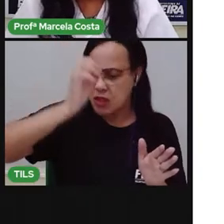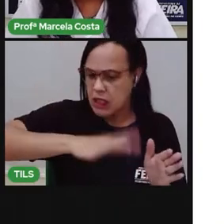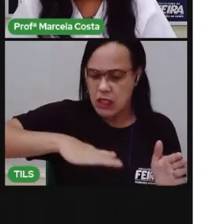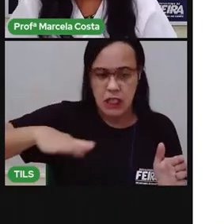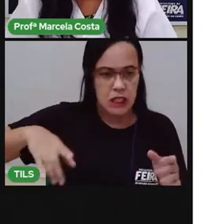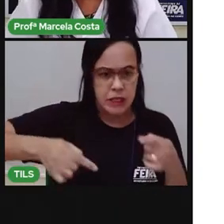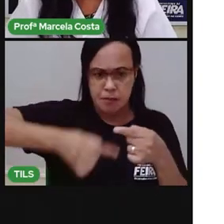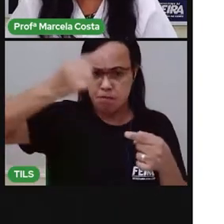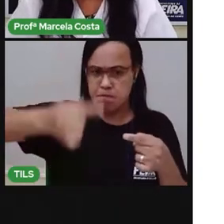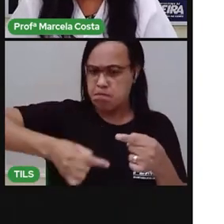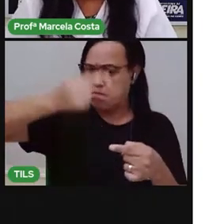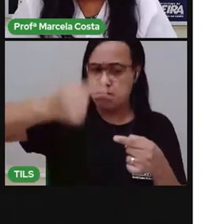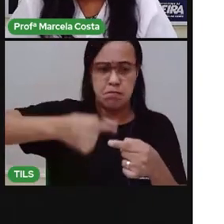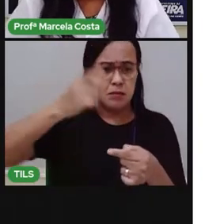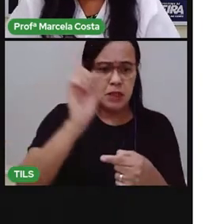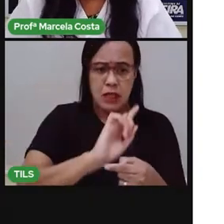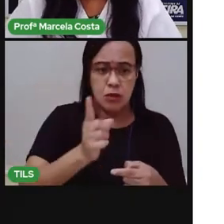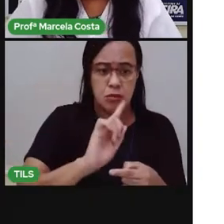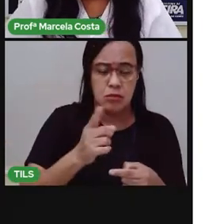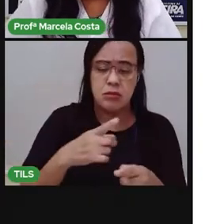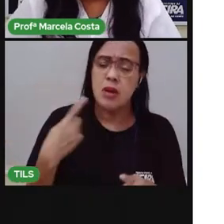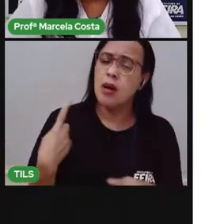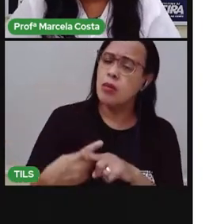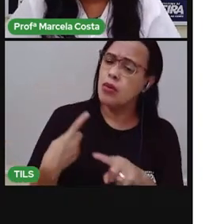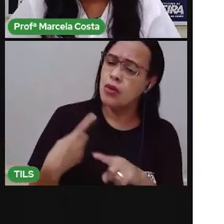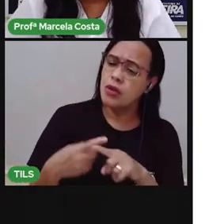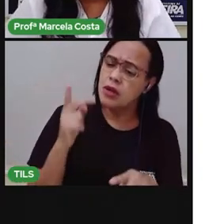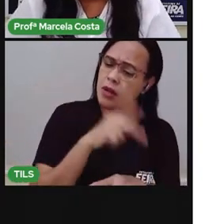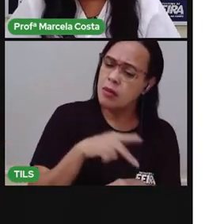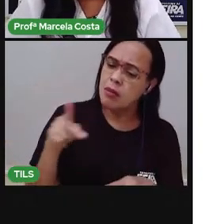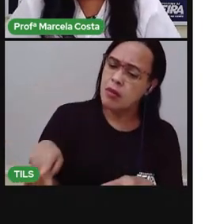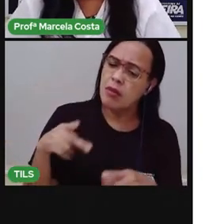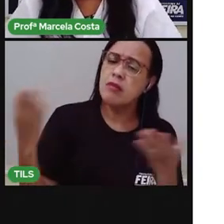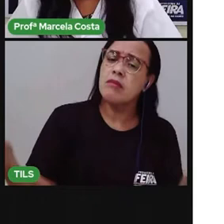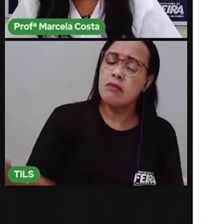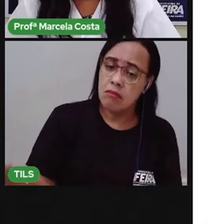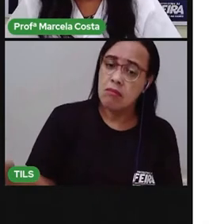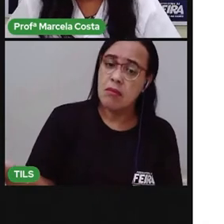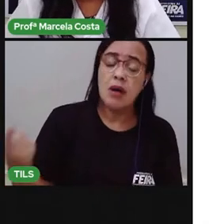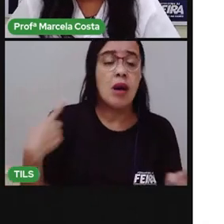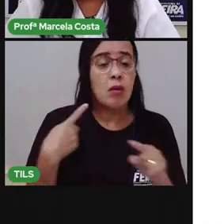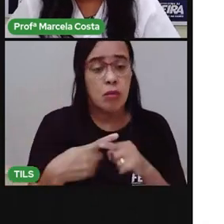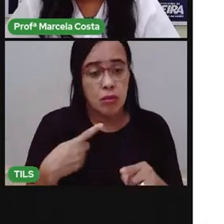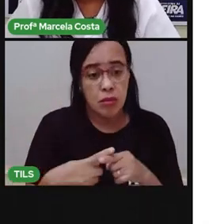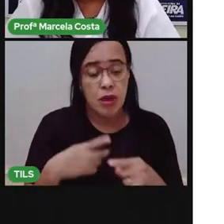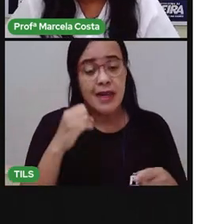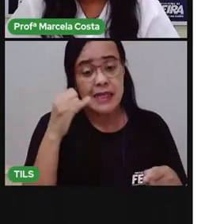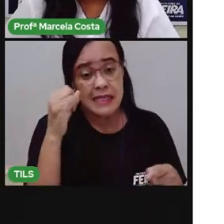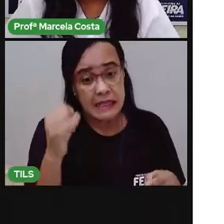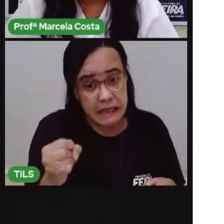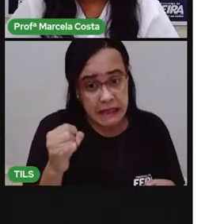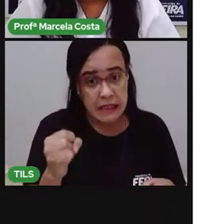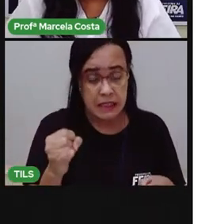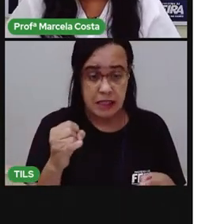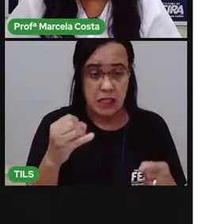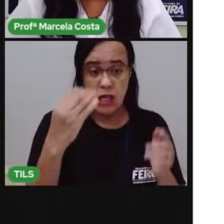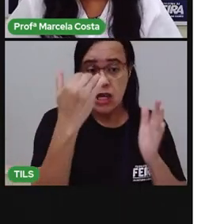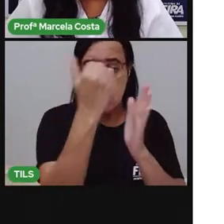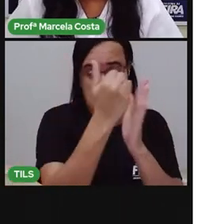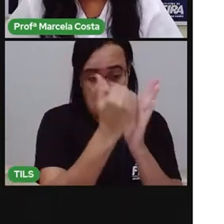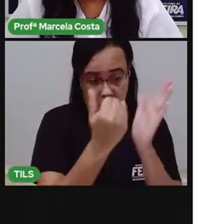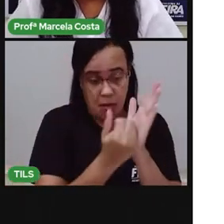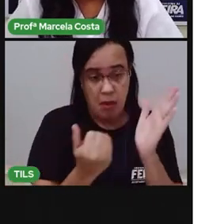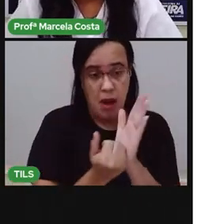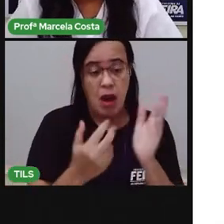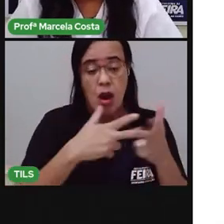crianças. Por que, Pró? Porque se você fizer alguma dessas atividades que a gente vai listar agora, você